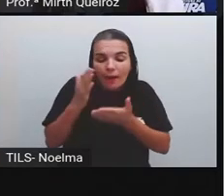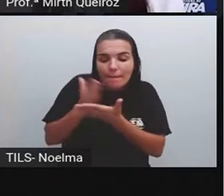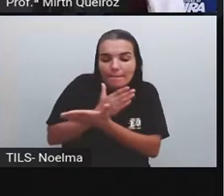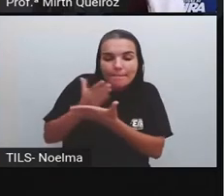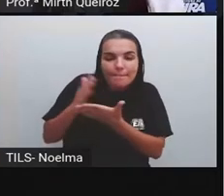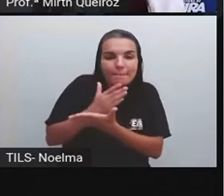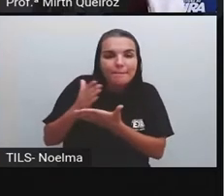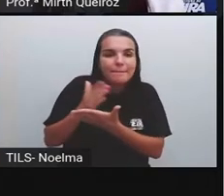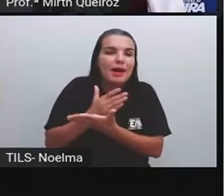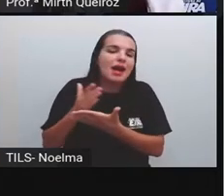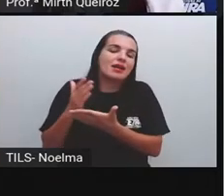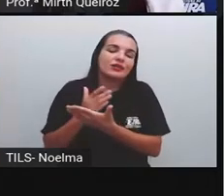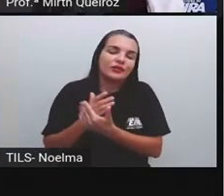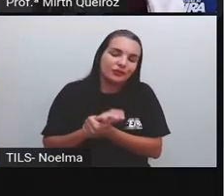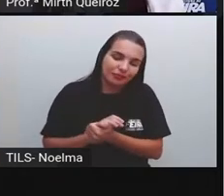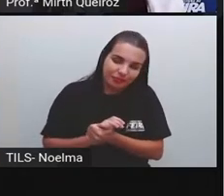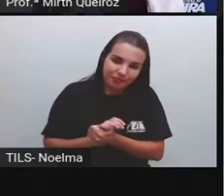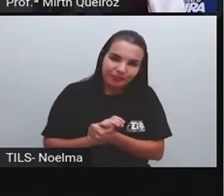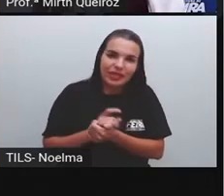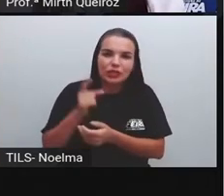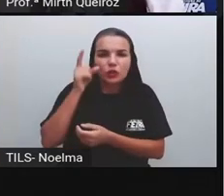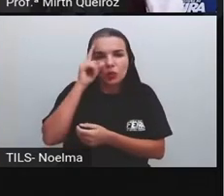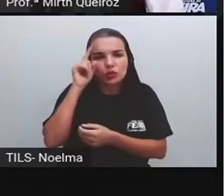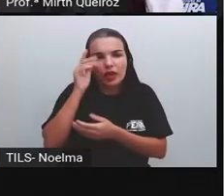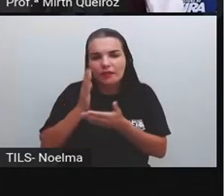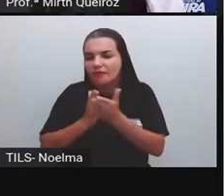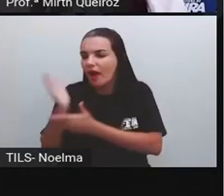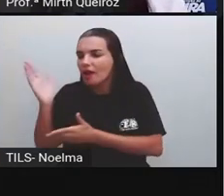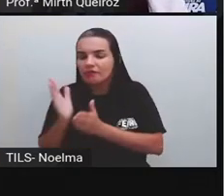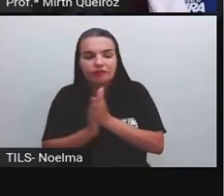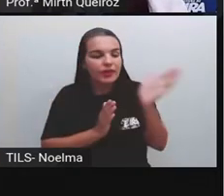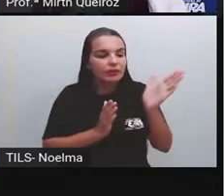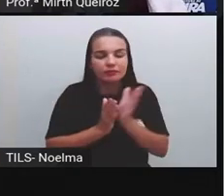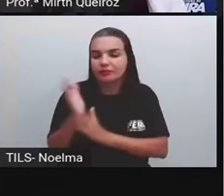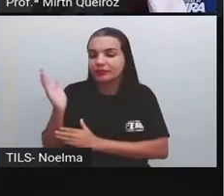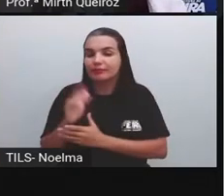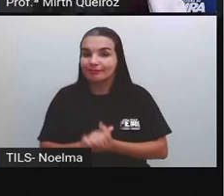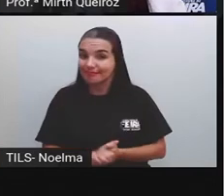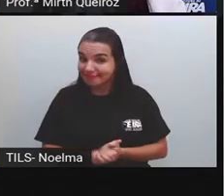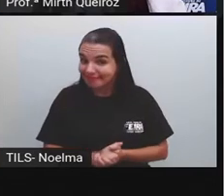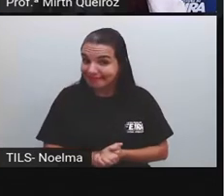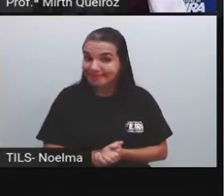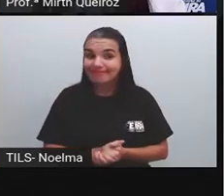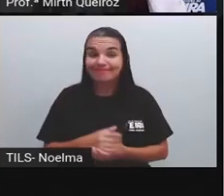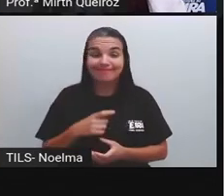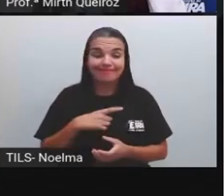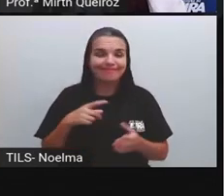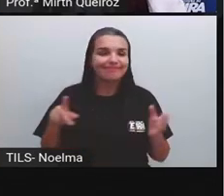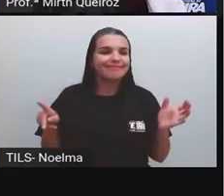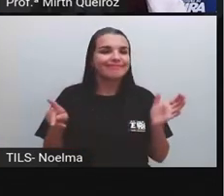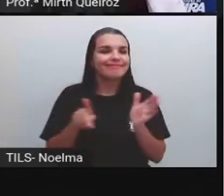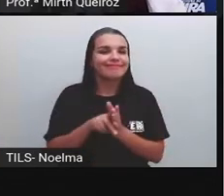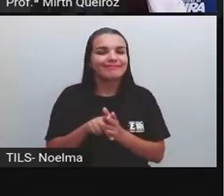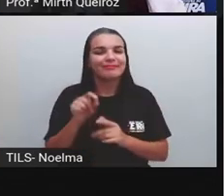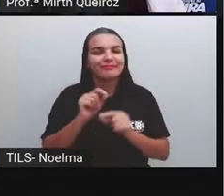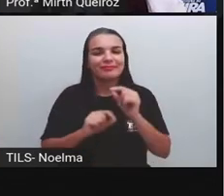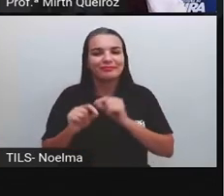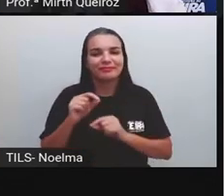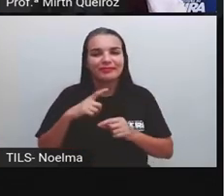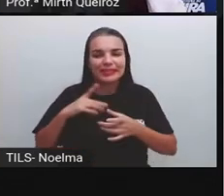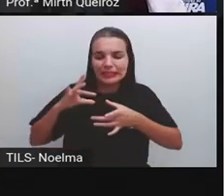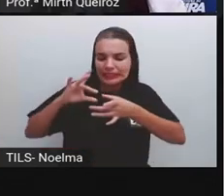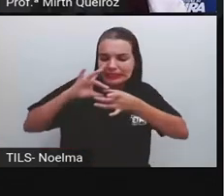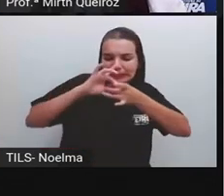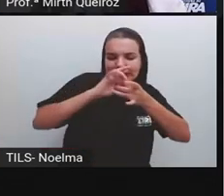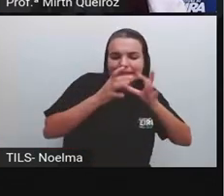geográfico onde nós vivemos no dia a dia. É um local onde nós temos familiaridade e estabelecemos vínculos